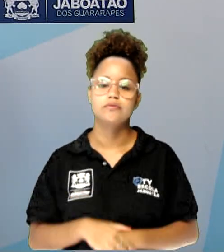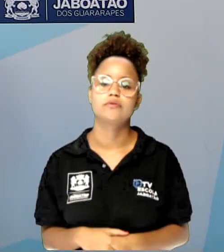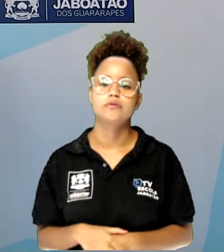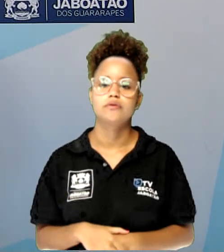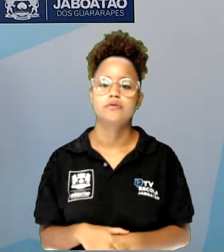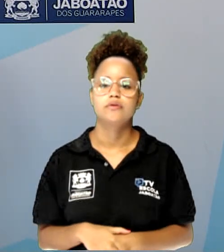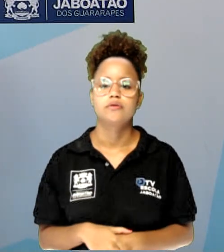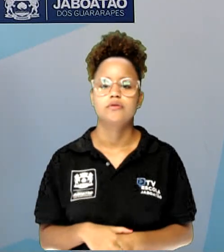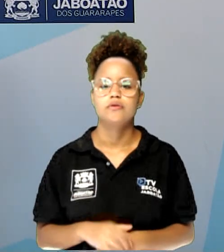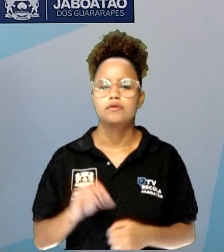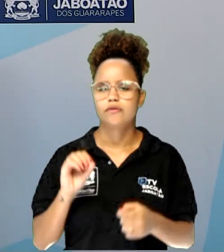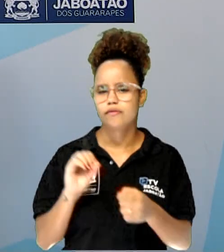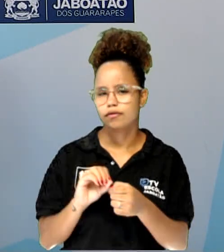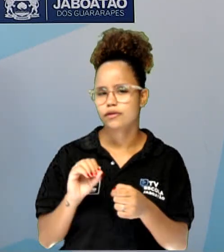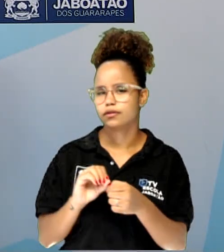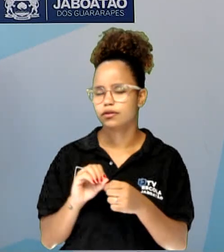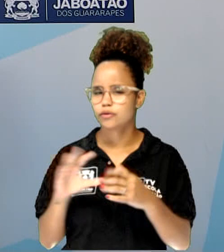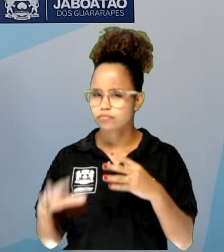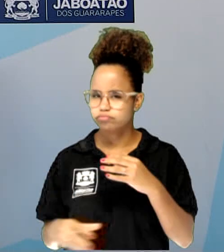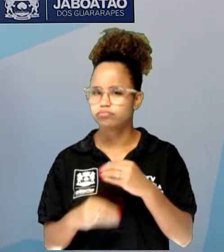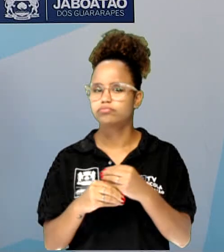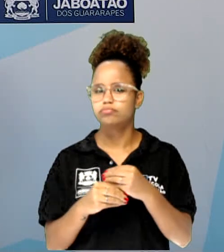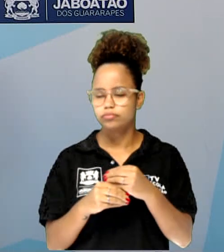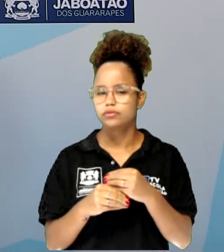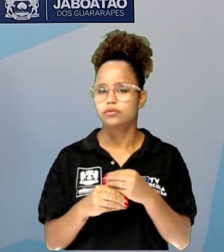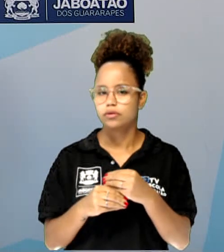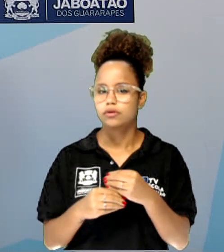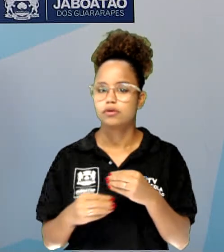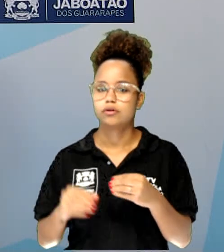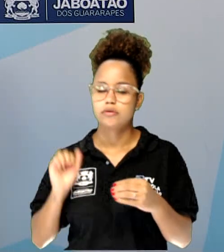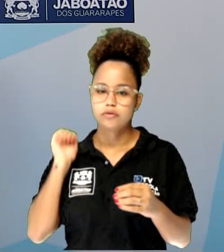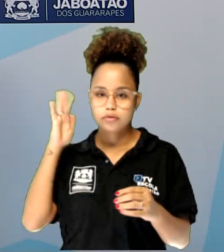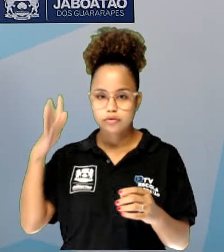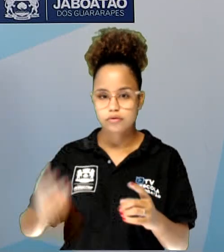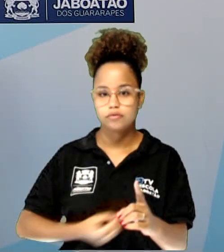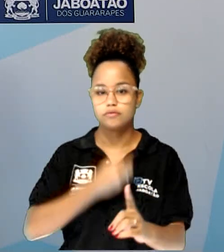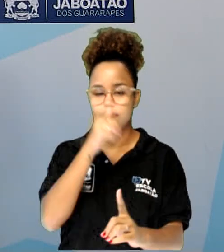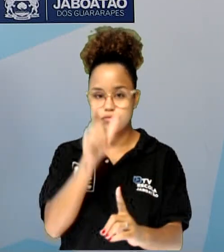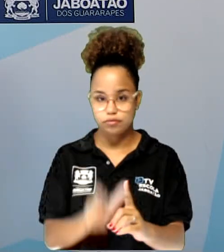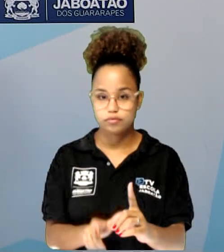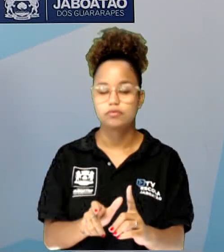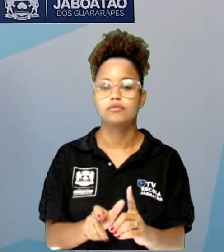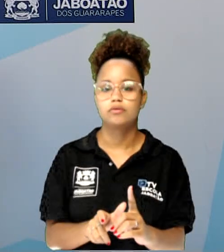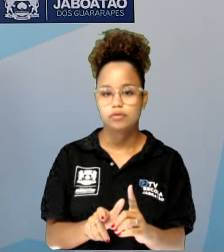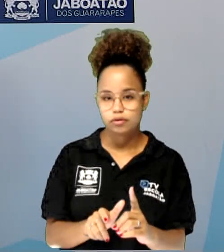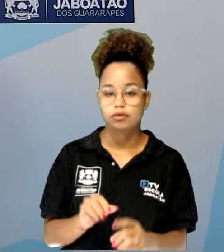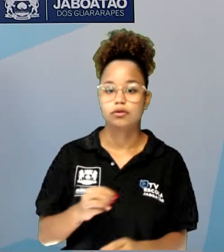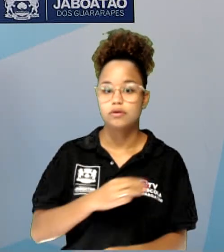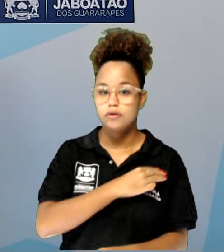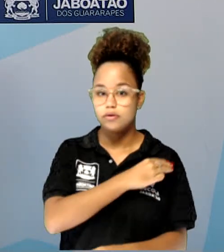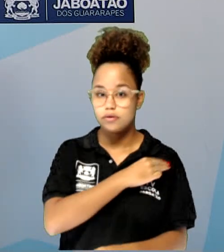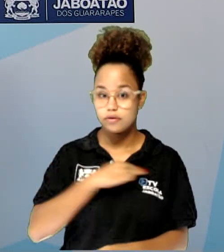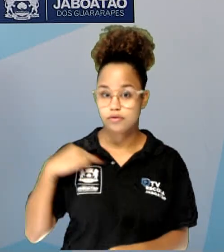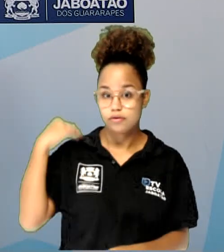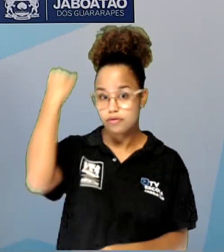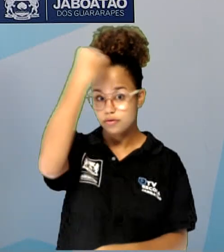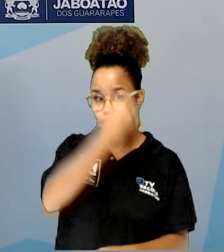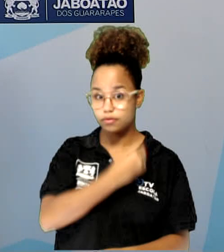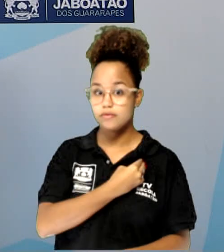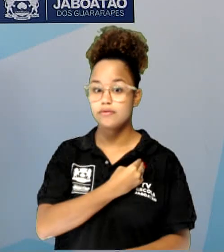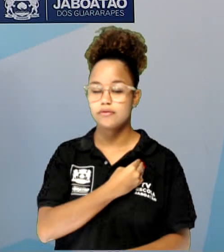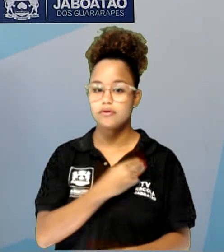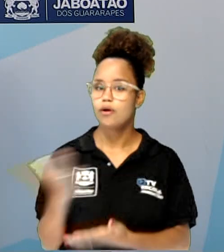vai... Eu vou fazer uma síntese da biografia, né? Da vida de Malala, pois é, essa grande jovem,